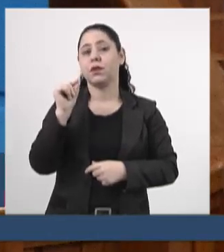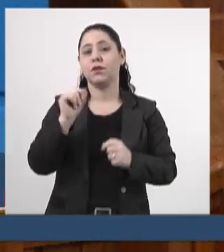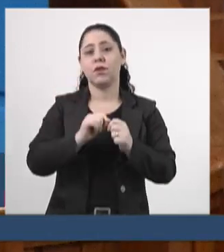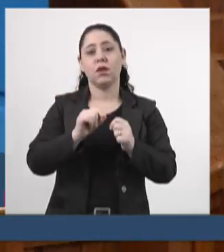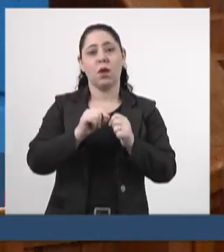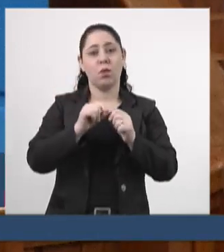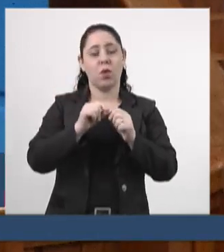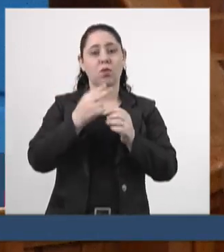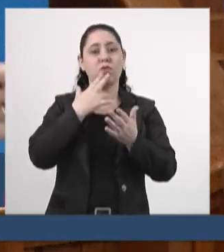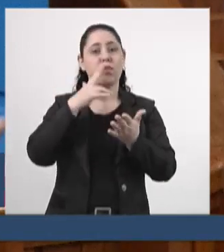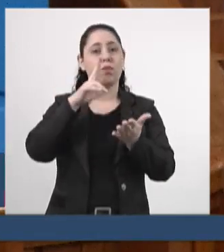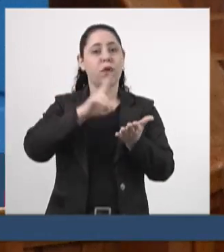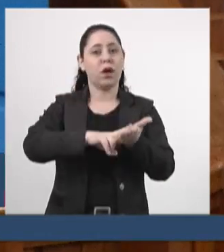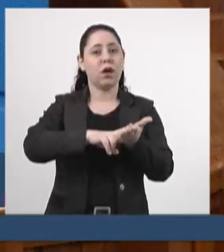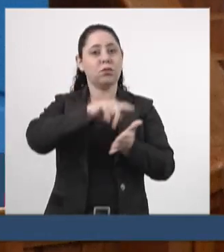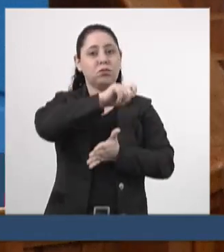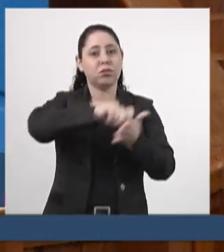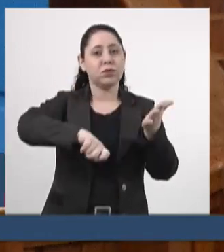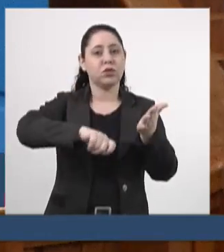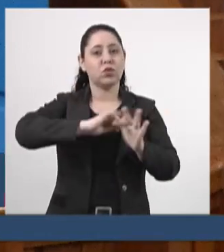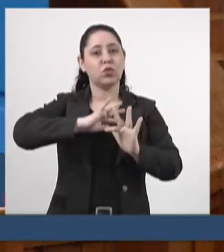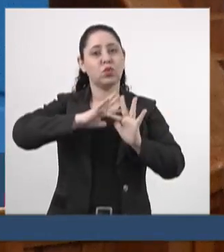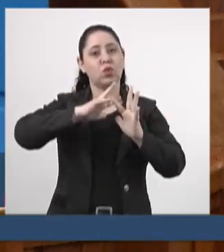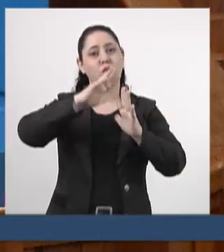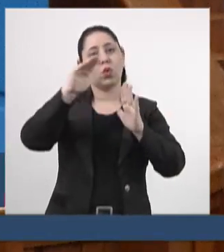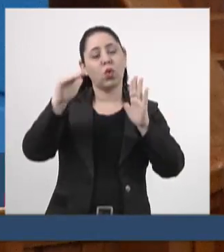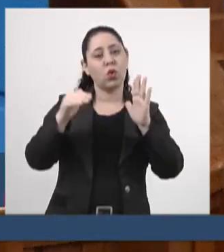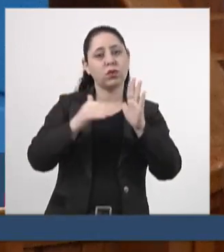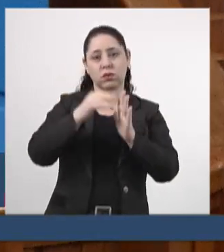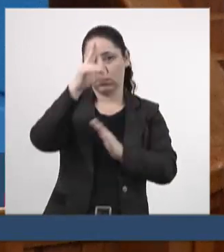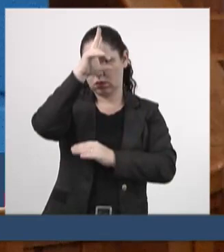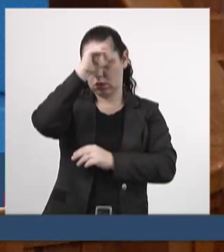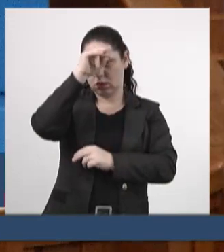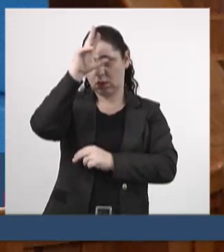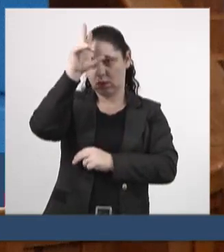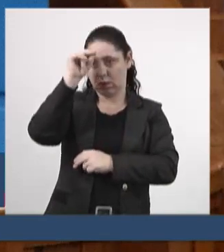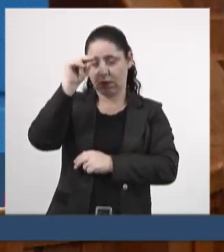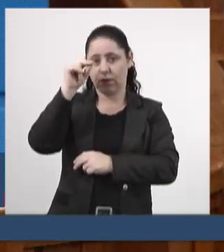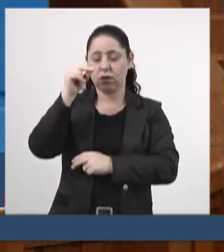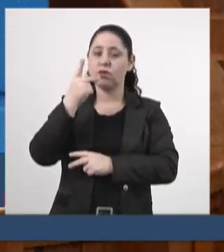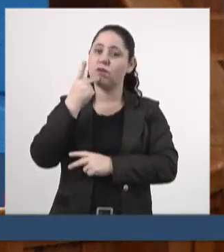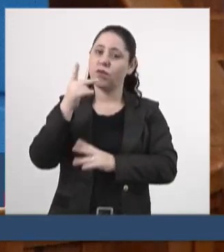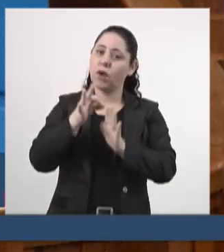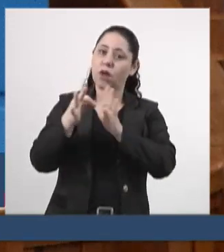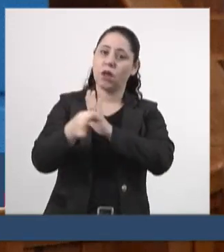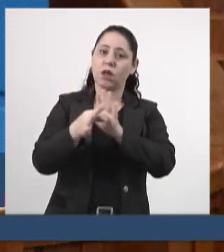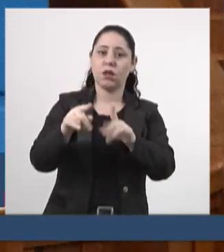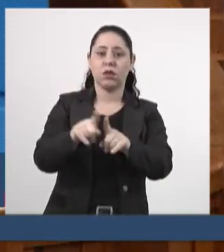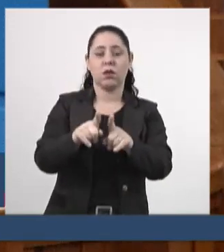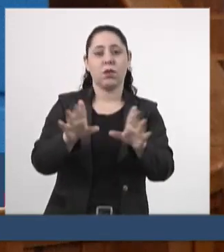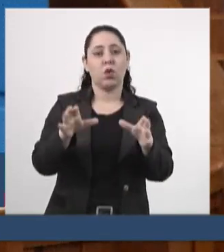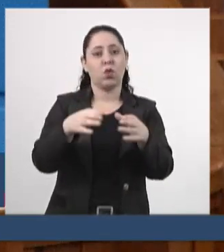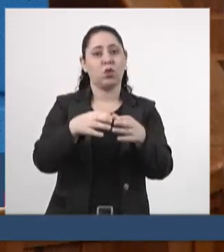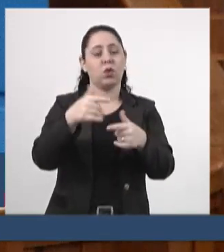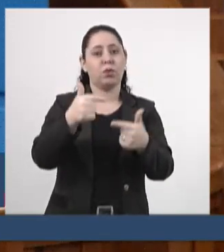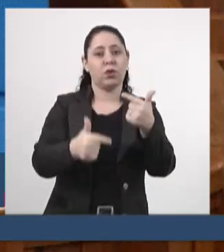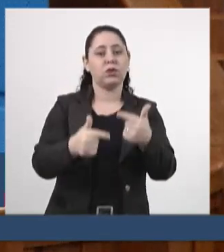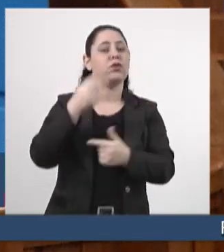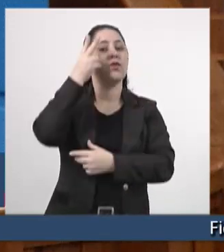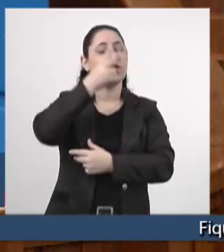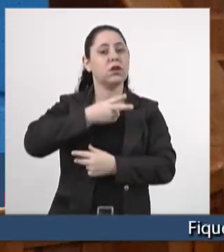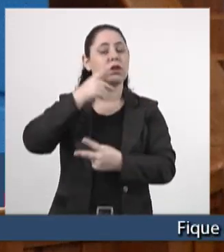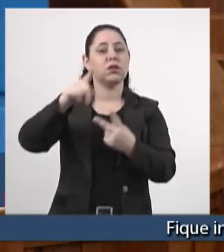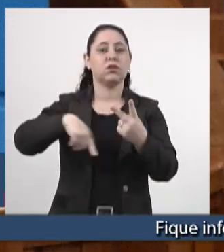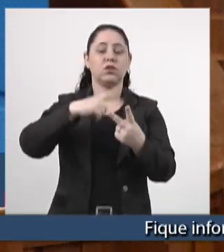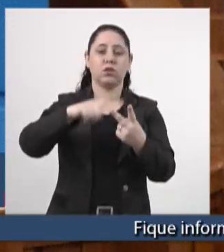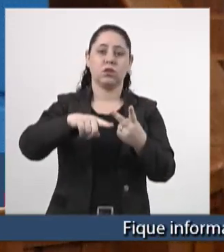um manifesto que está sendo assinado por todos os prefeitos, esses que nós mencionamos, além da classe política, os vereadores,